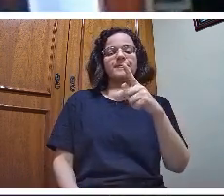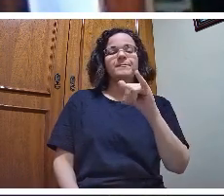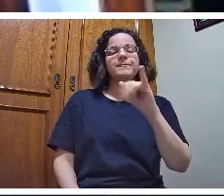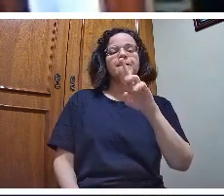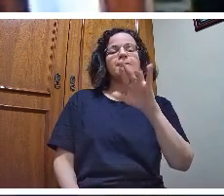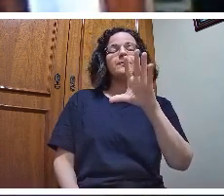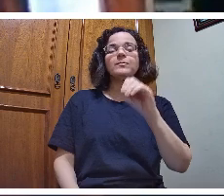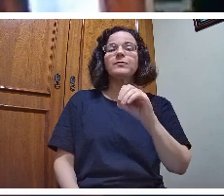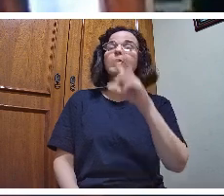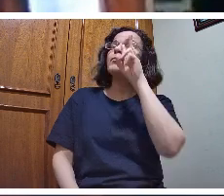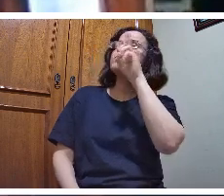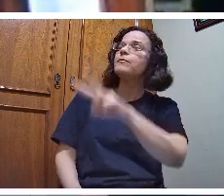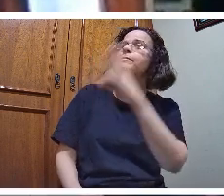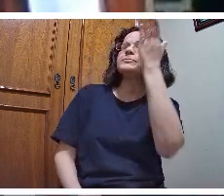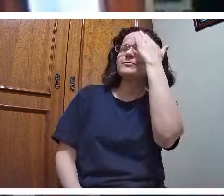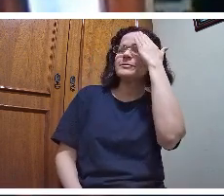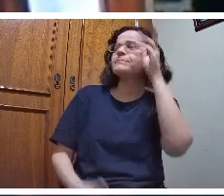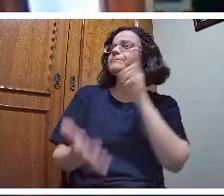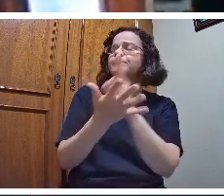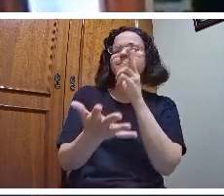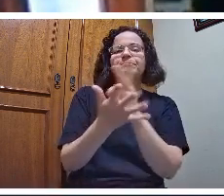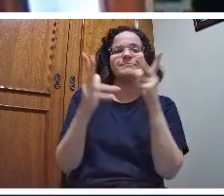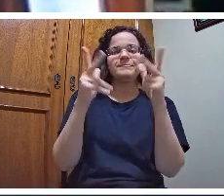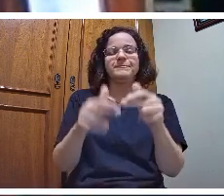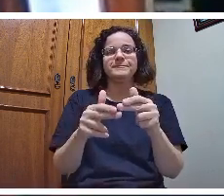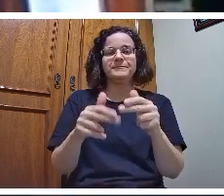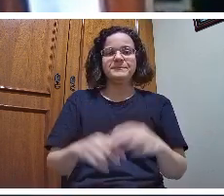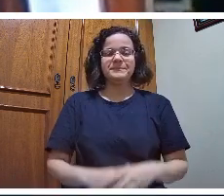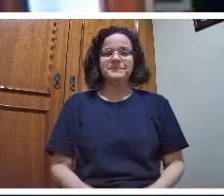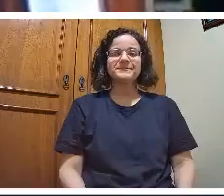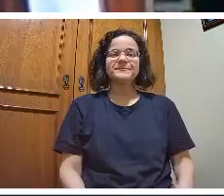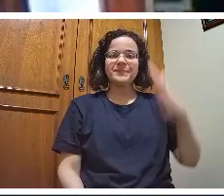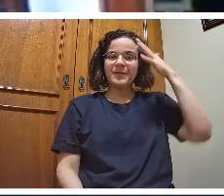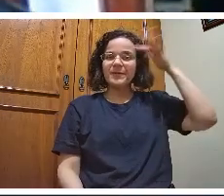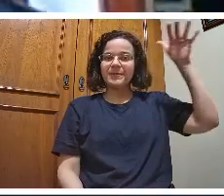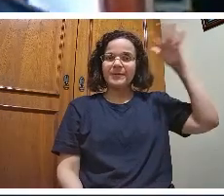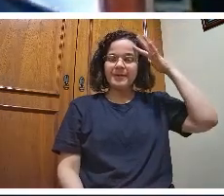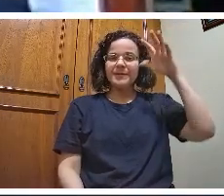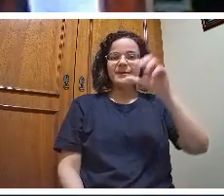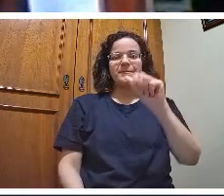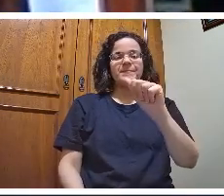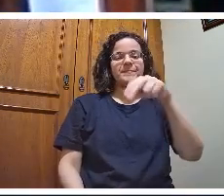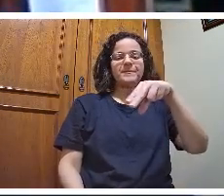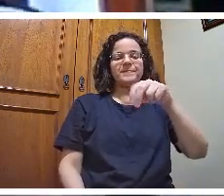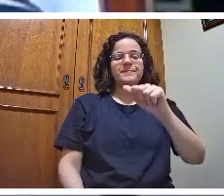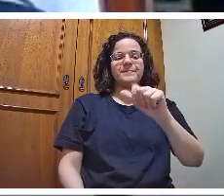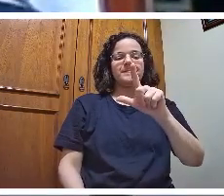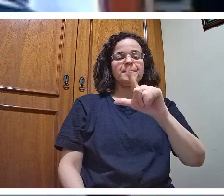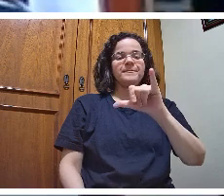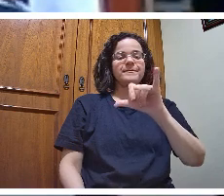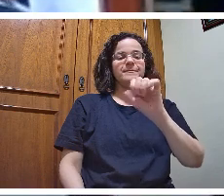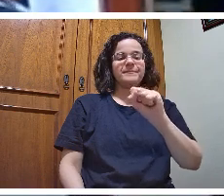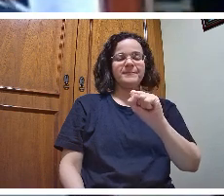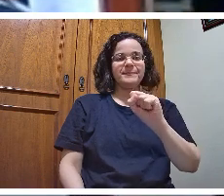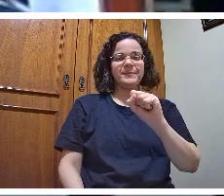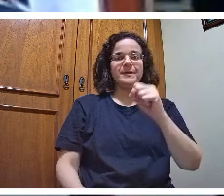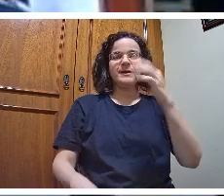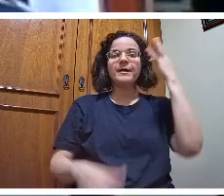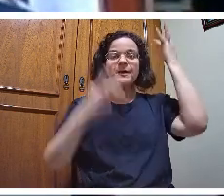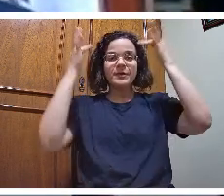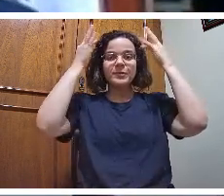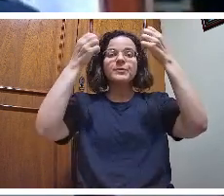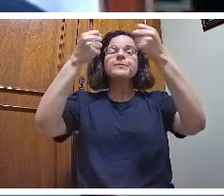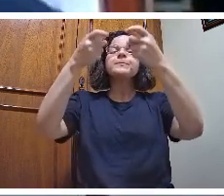O abstrato é a análise, é a teoria que me explica. E o novo concreto no pensamento